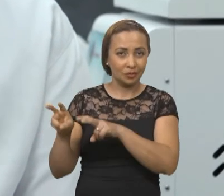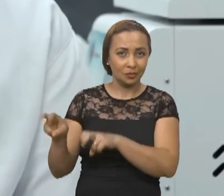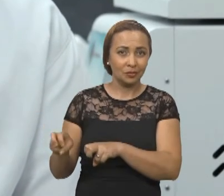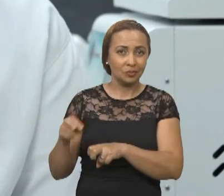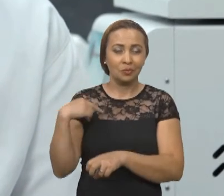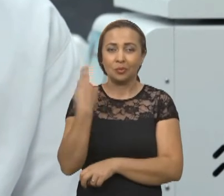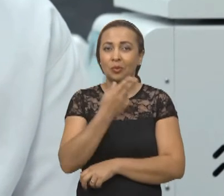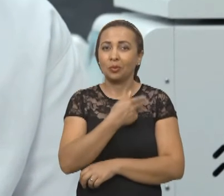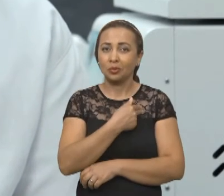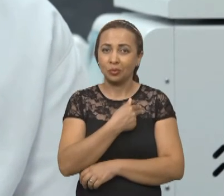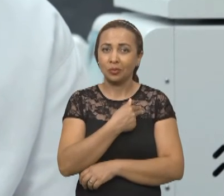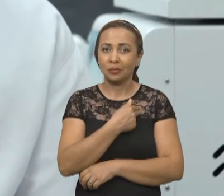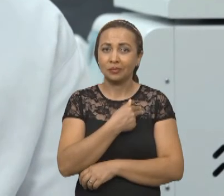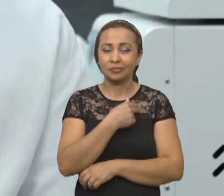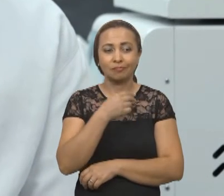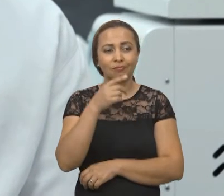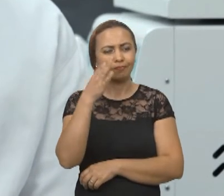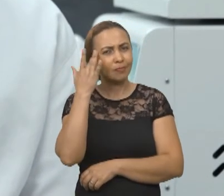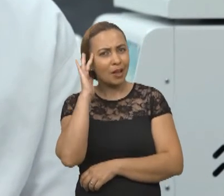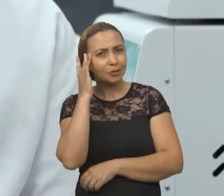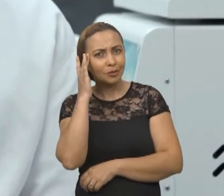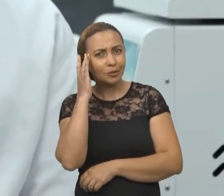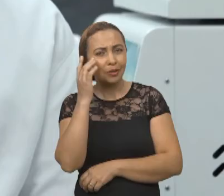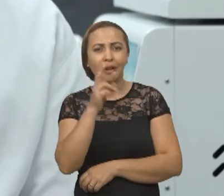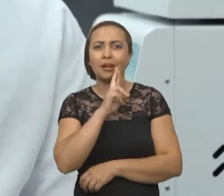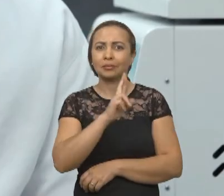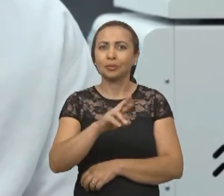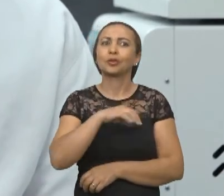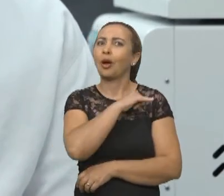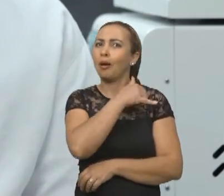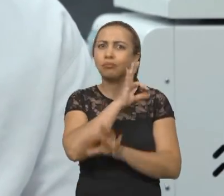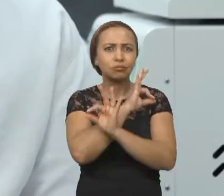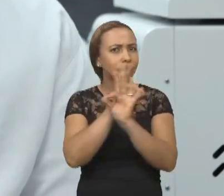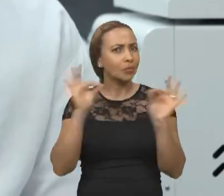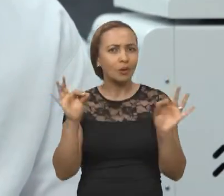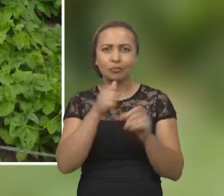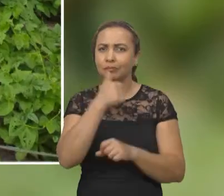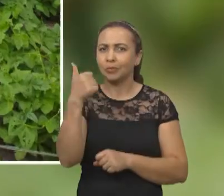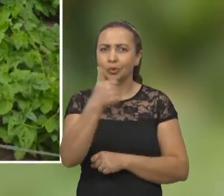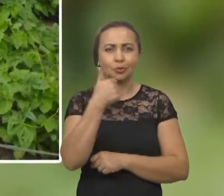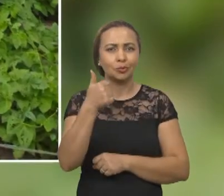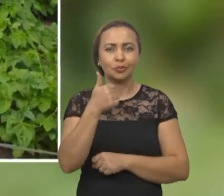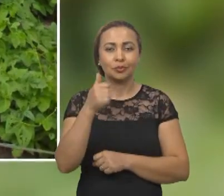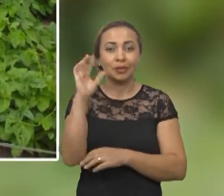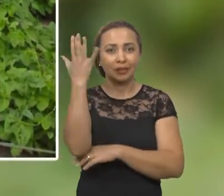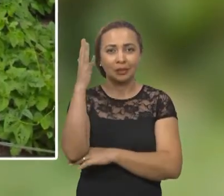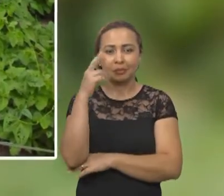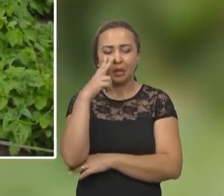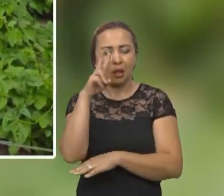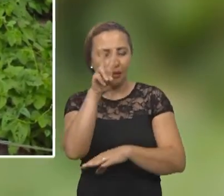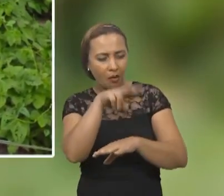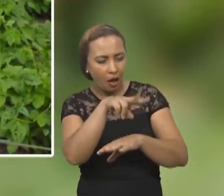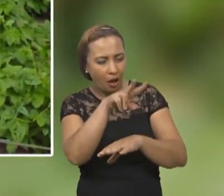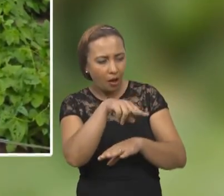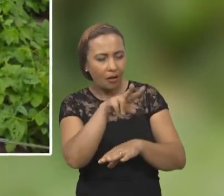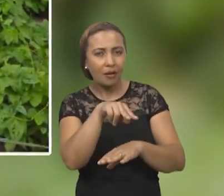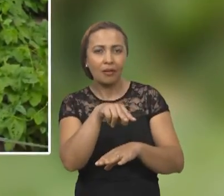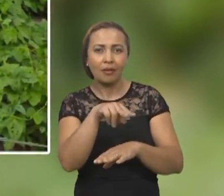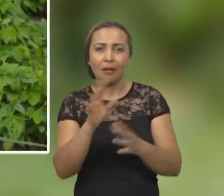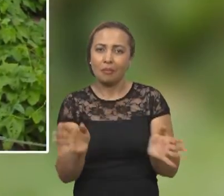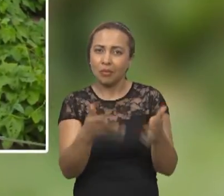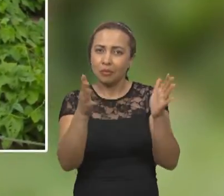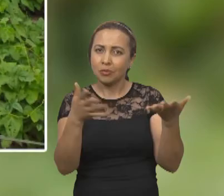nós achamos esse resultado bastante positivo na planta a gente conseguiu averiguar uma